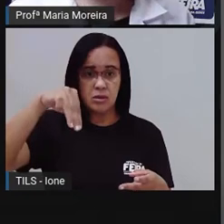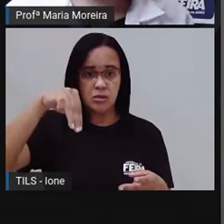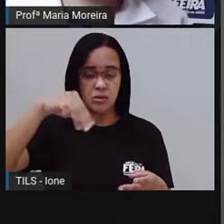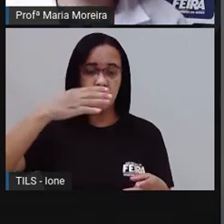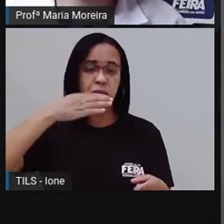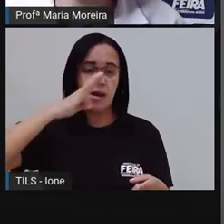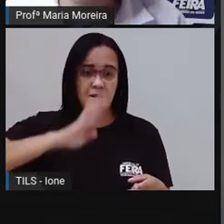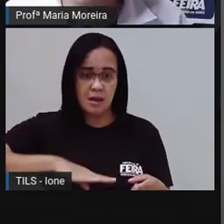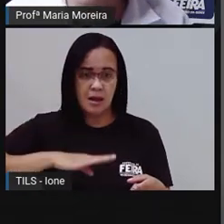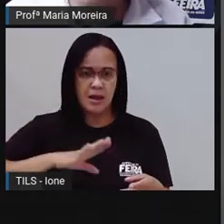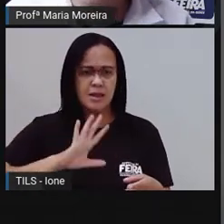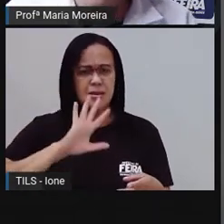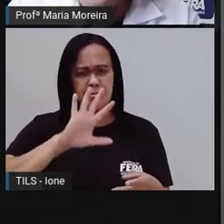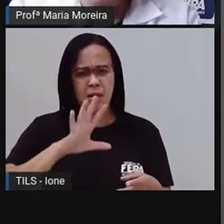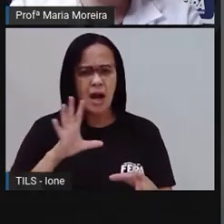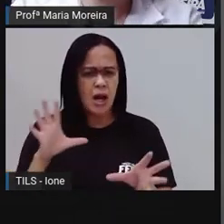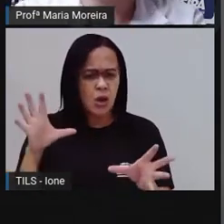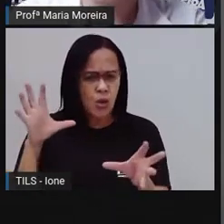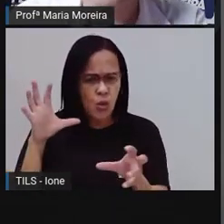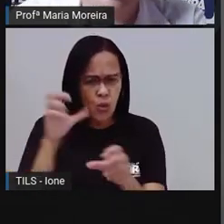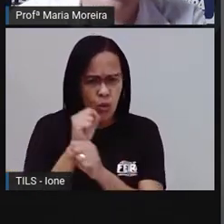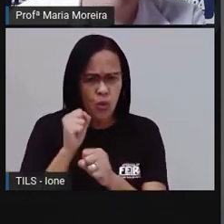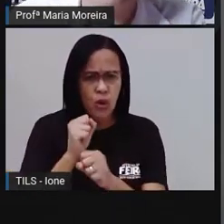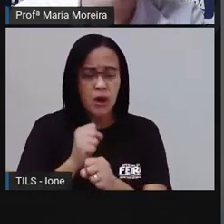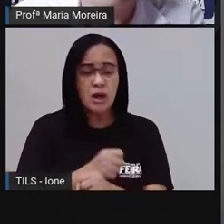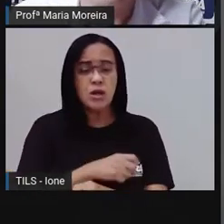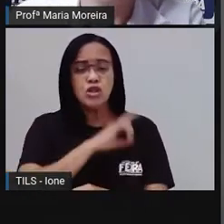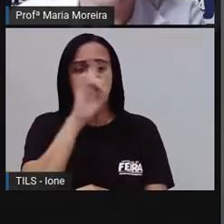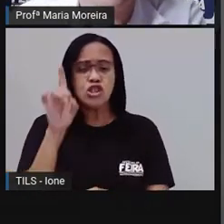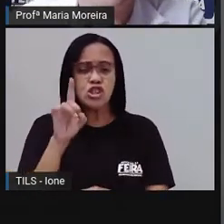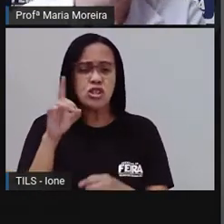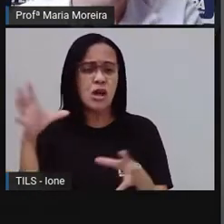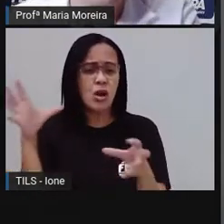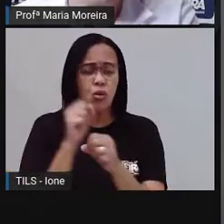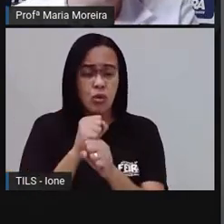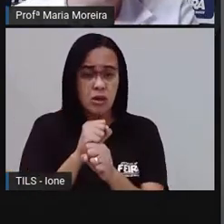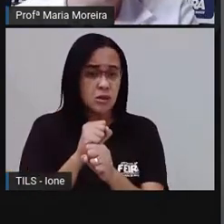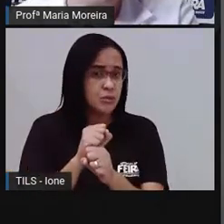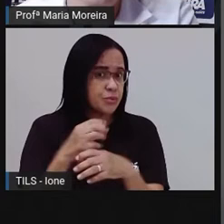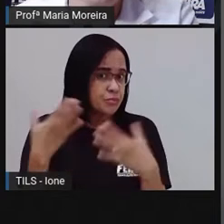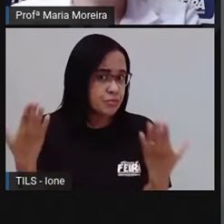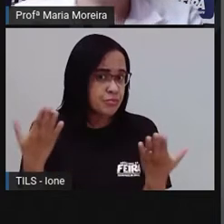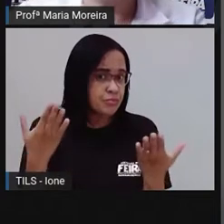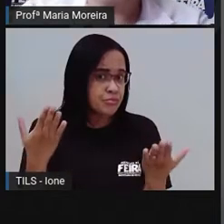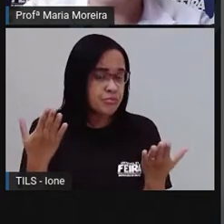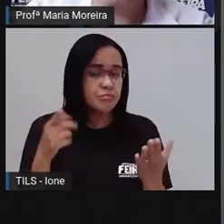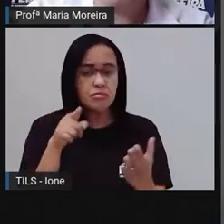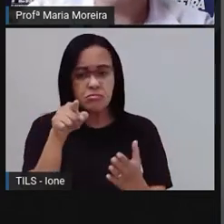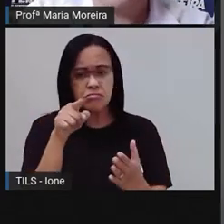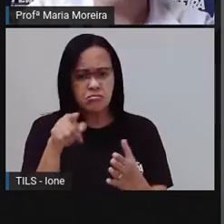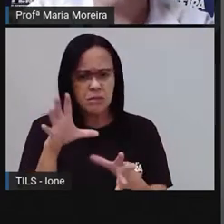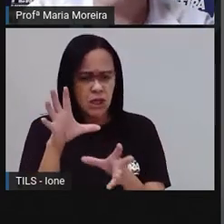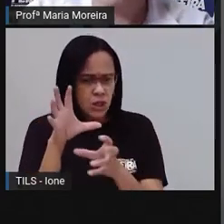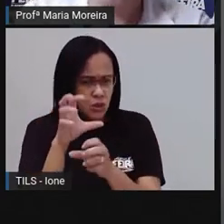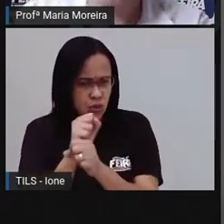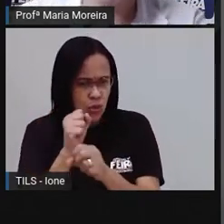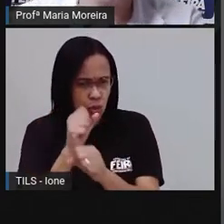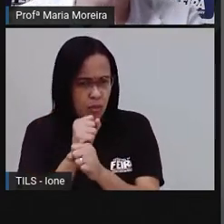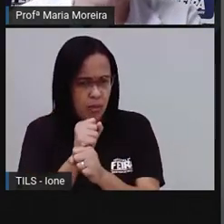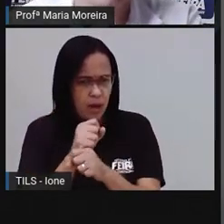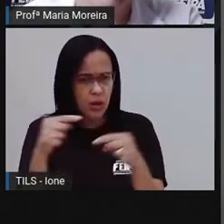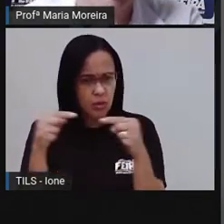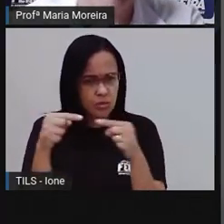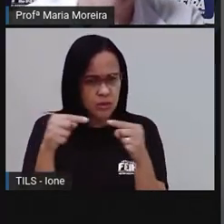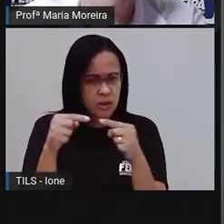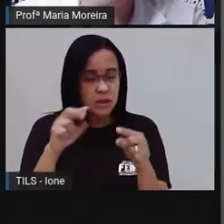ele percorreu nesse dia? Essa conta aqui, ela será de soma, no caso adição ou